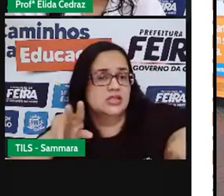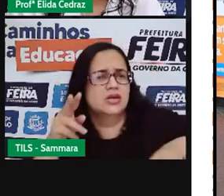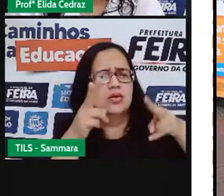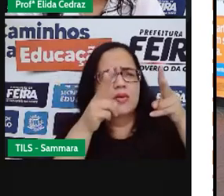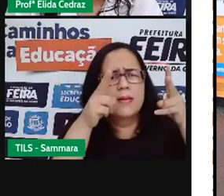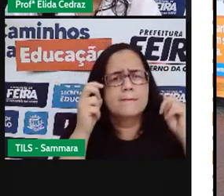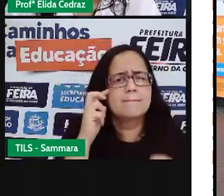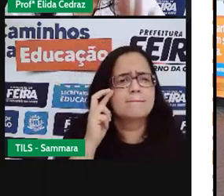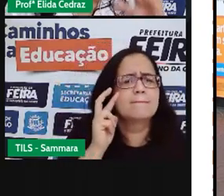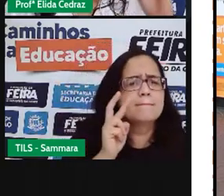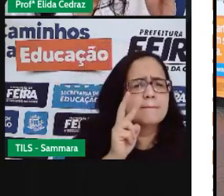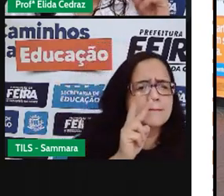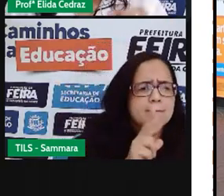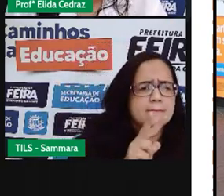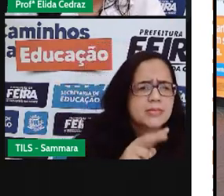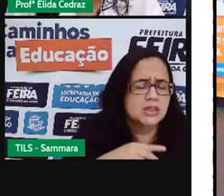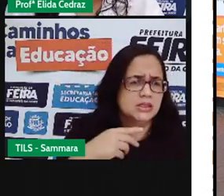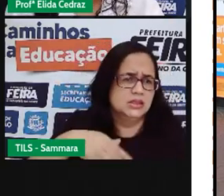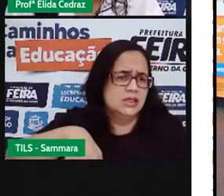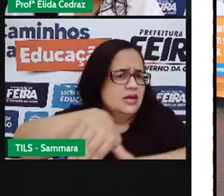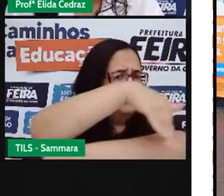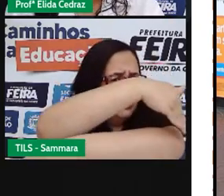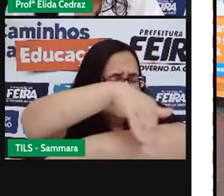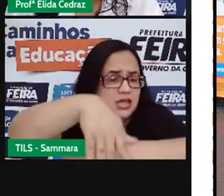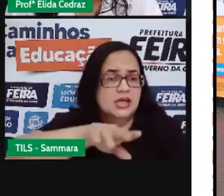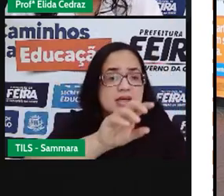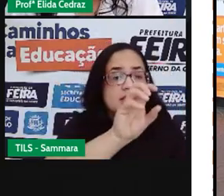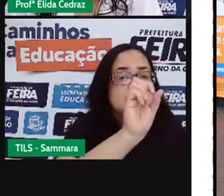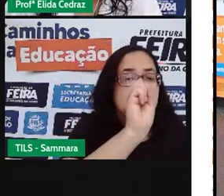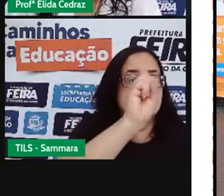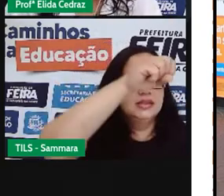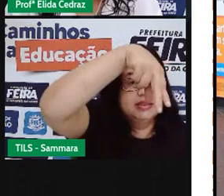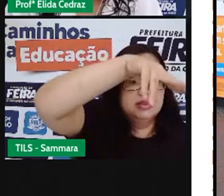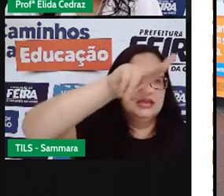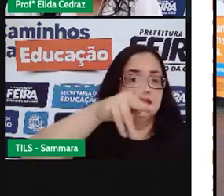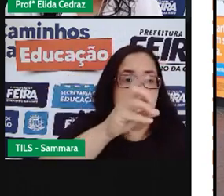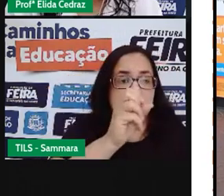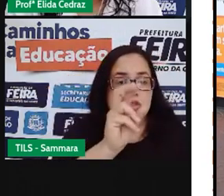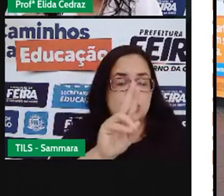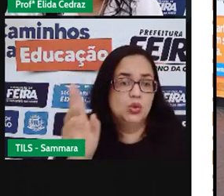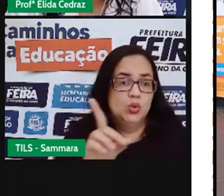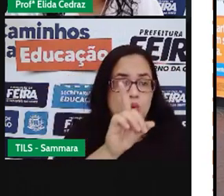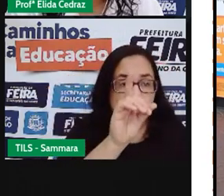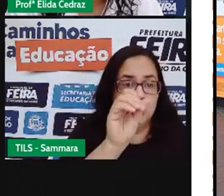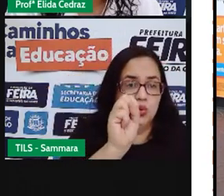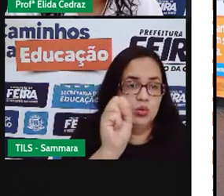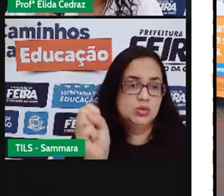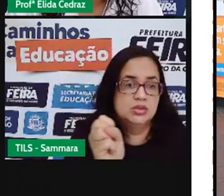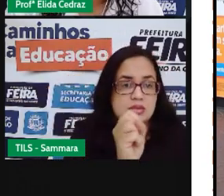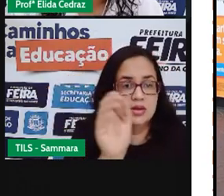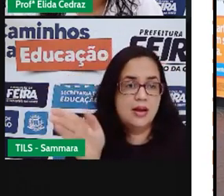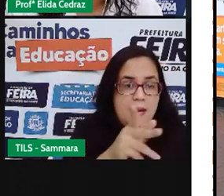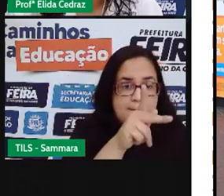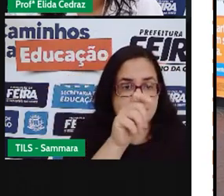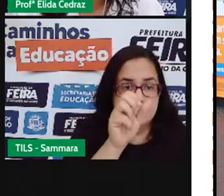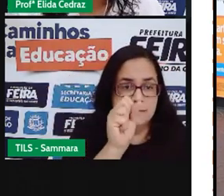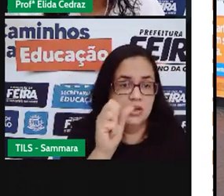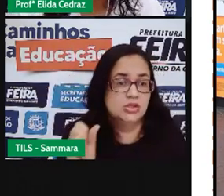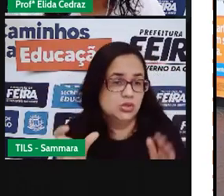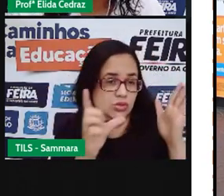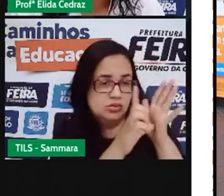você passa, principalmente aqui na Avenida Senhor dos Passos, onde tem muitas lojas que trabalham com